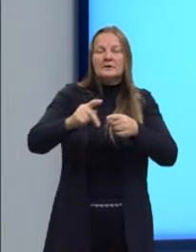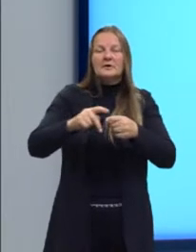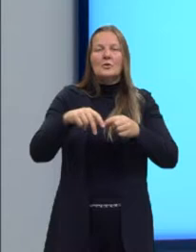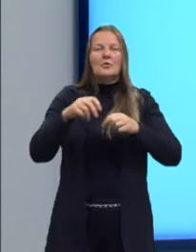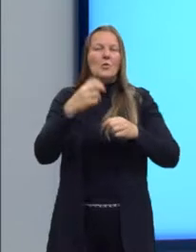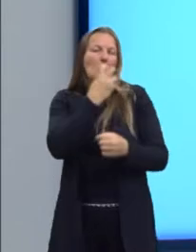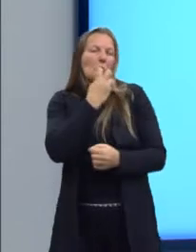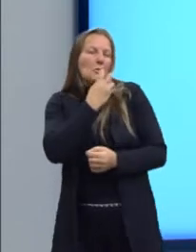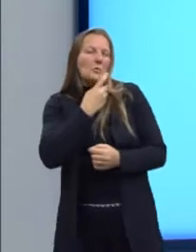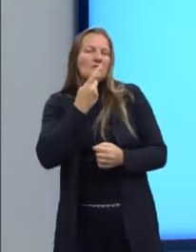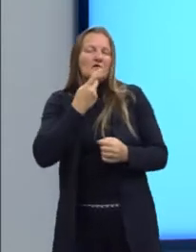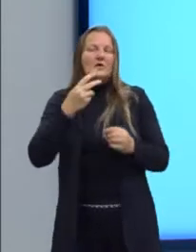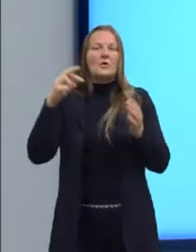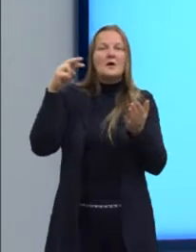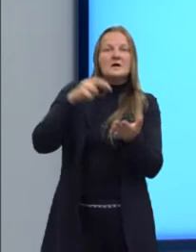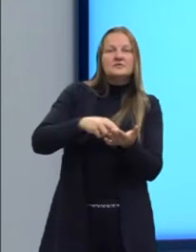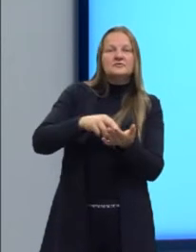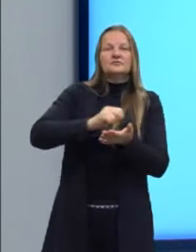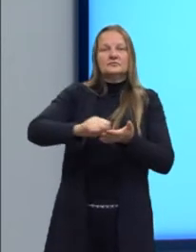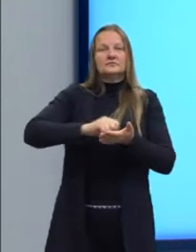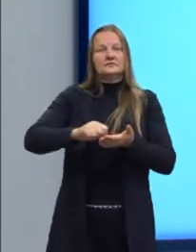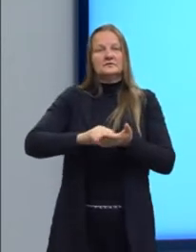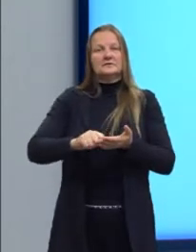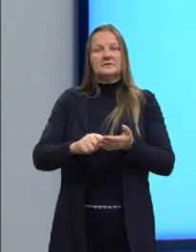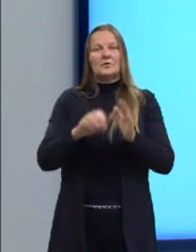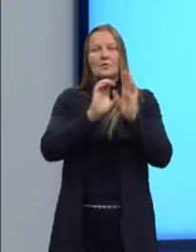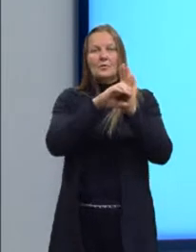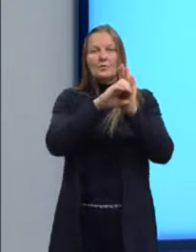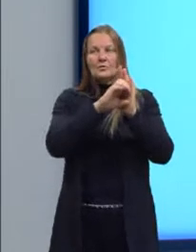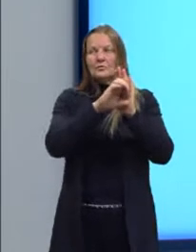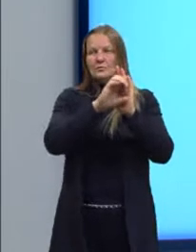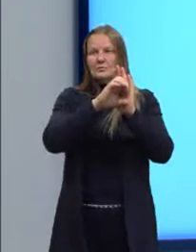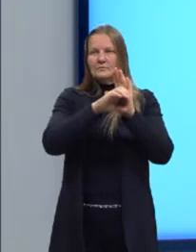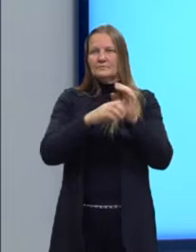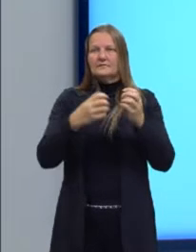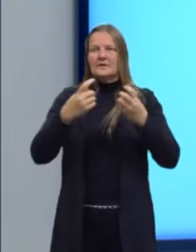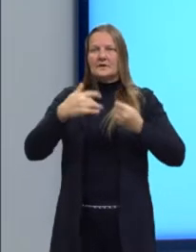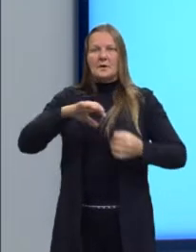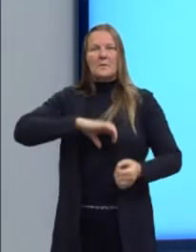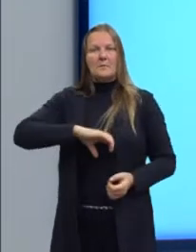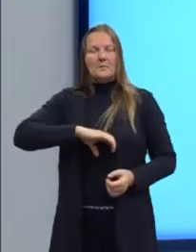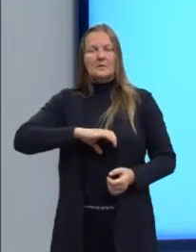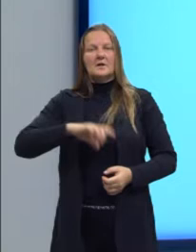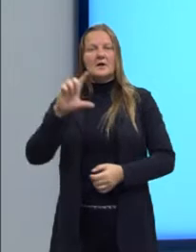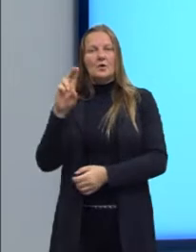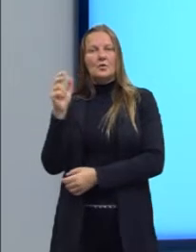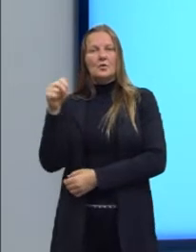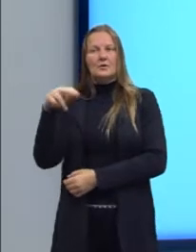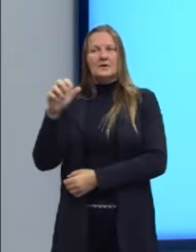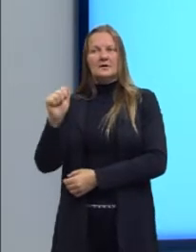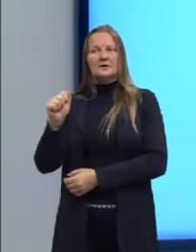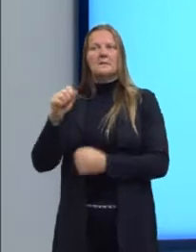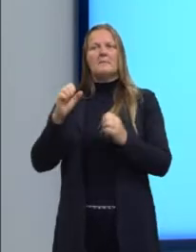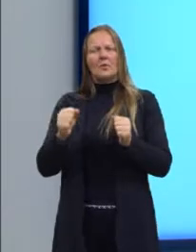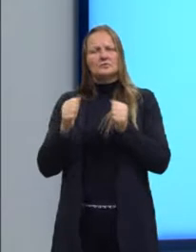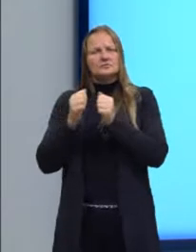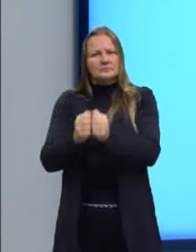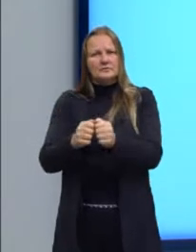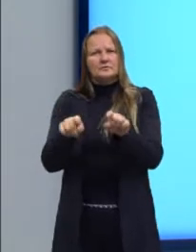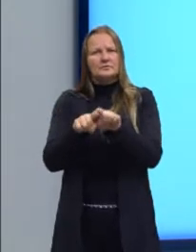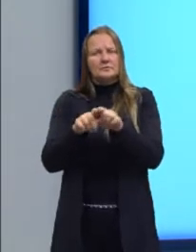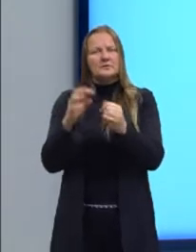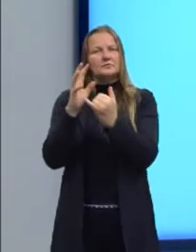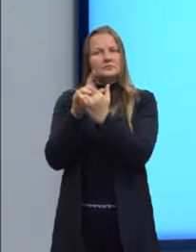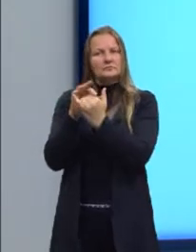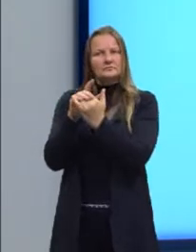oralidade, registro e escrito. Tudo isso está lá nas aulas de língua portuguesa da professora Luana, que você também pode acompanhar pelo canal